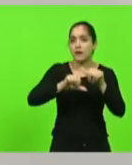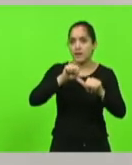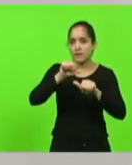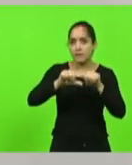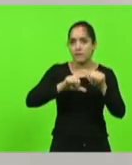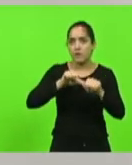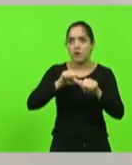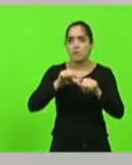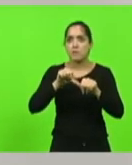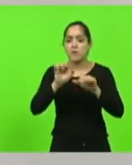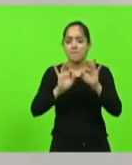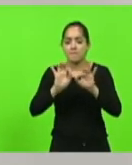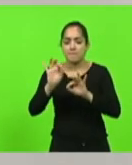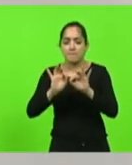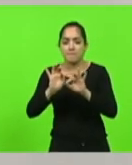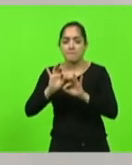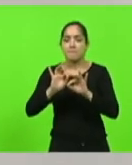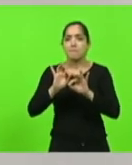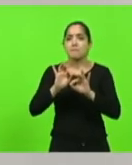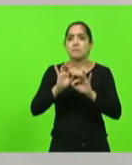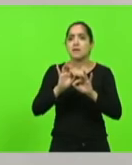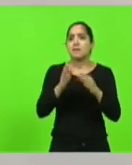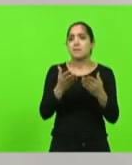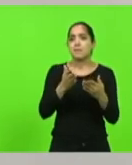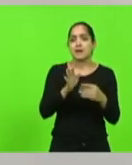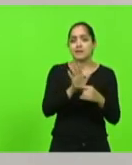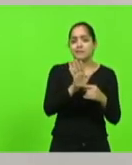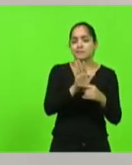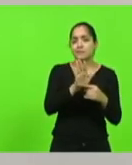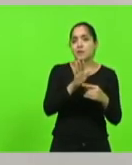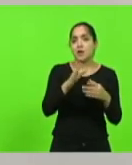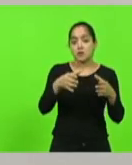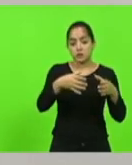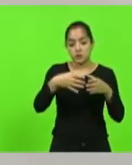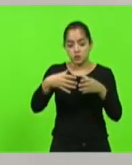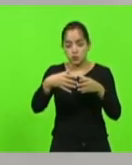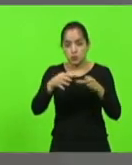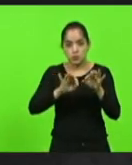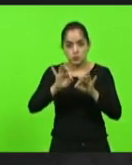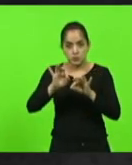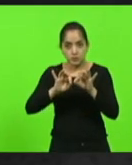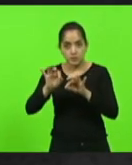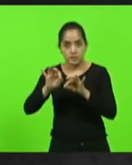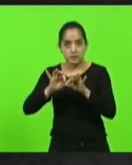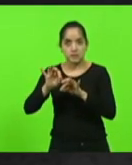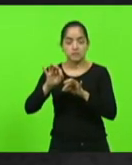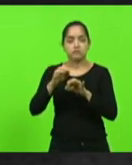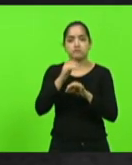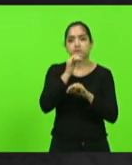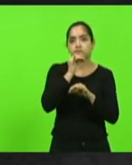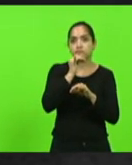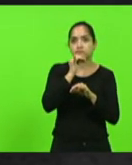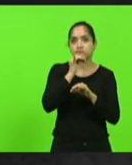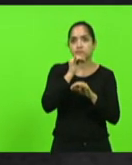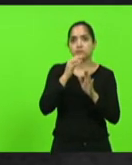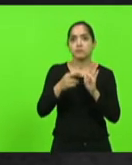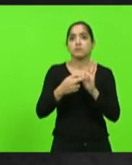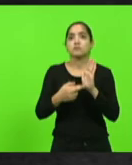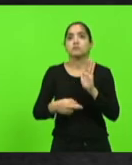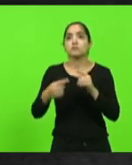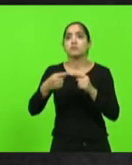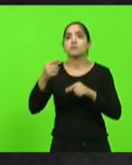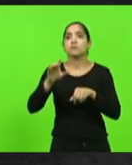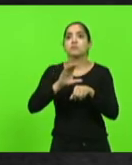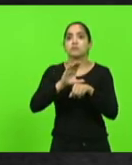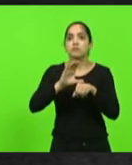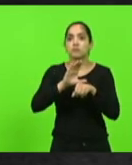moldada, para agradar essas corporações, esses grupos organizados. Por exemplo, a declaração de inconstitucionalidade de qualquer